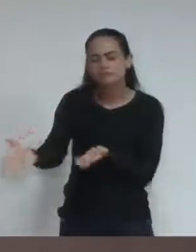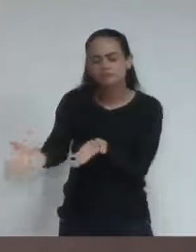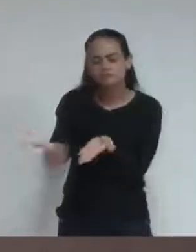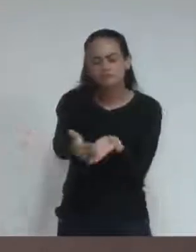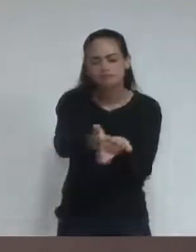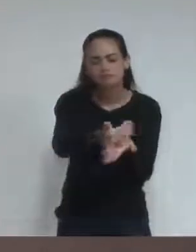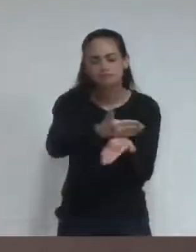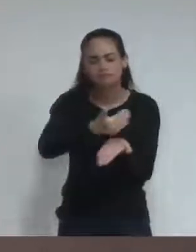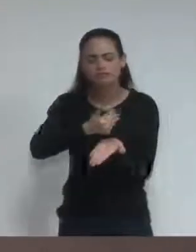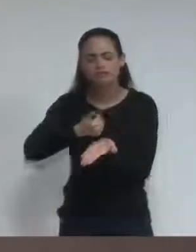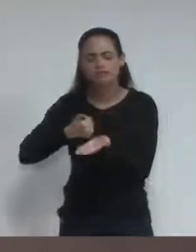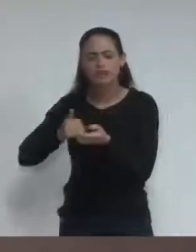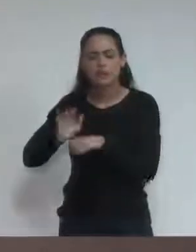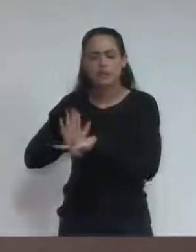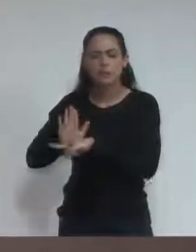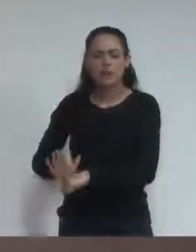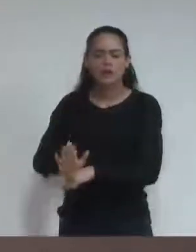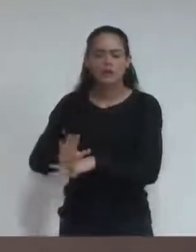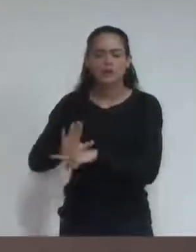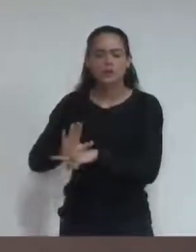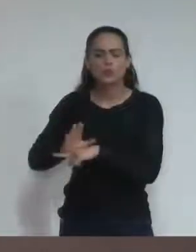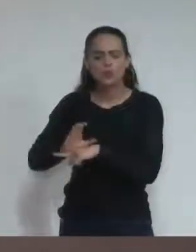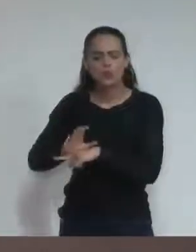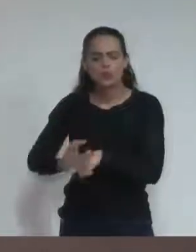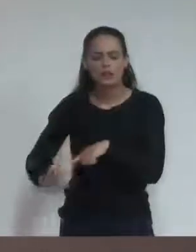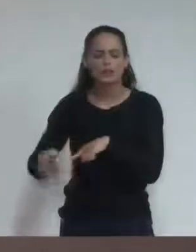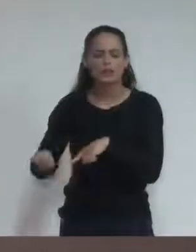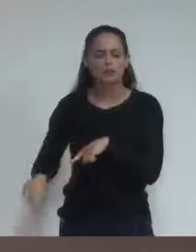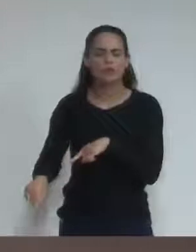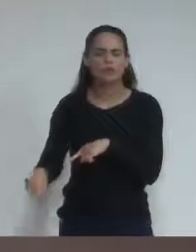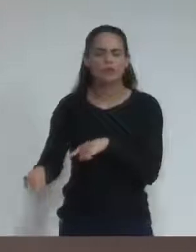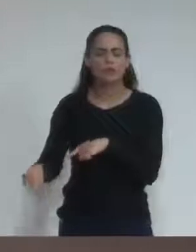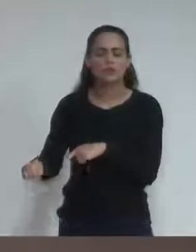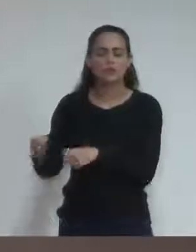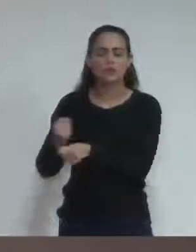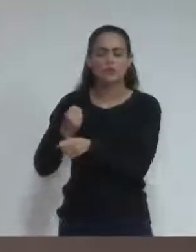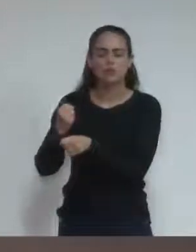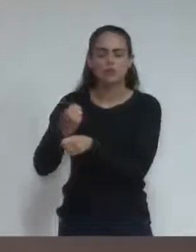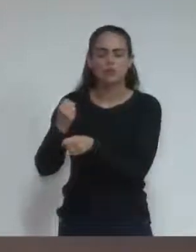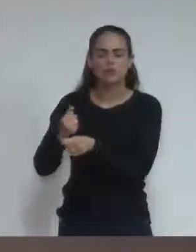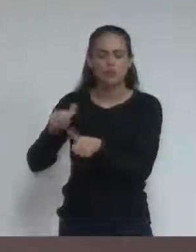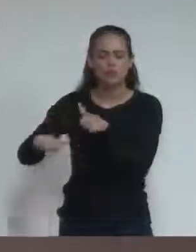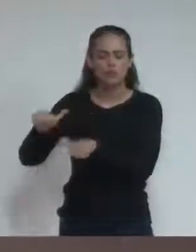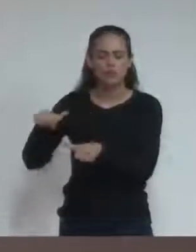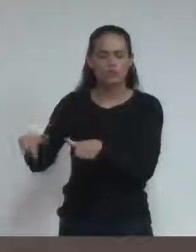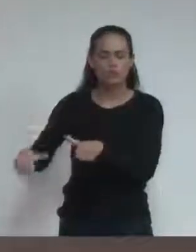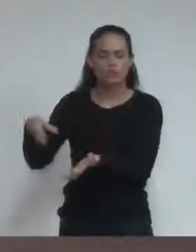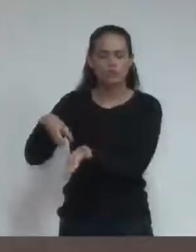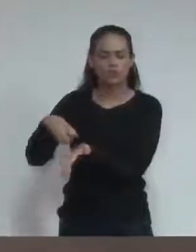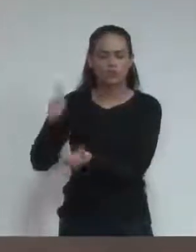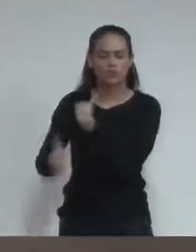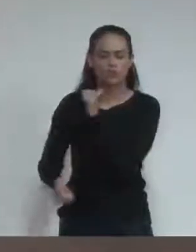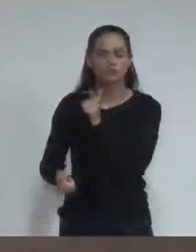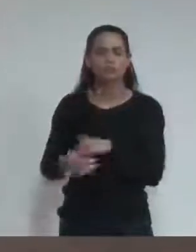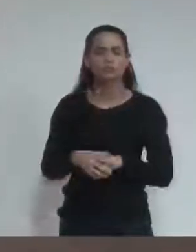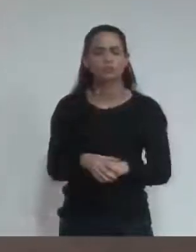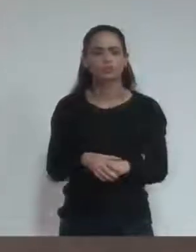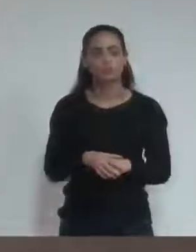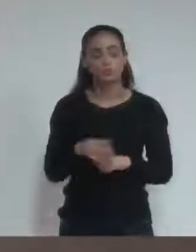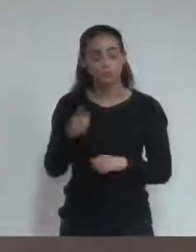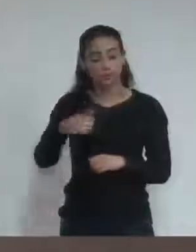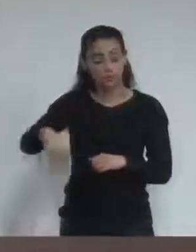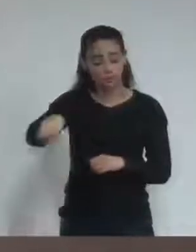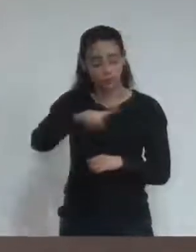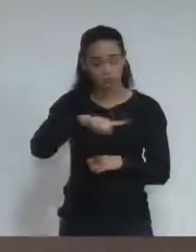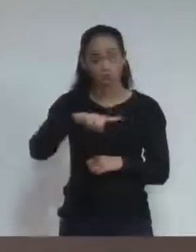Executivo é arrumar o Centro Esportivo até o final do ano, que assim seja. Esse dinheiro que vocês arrecadarem, usem,